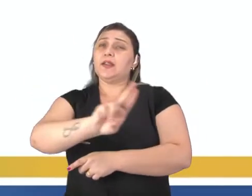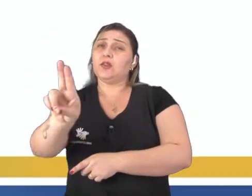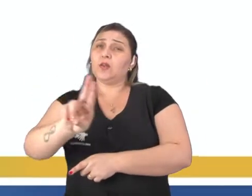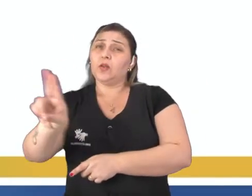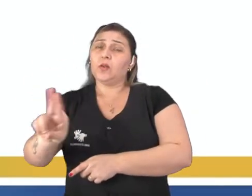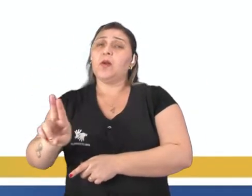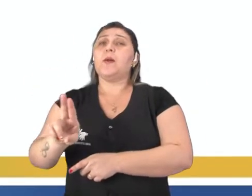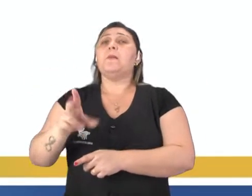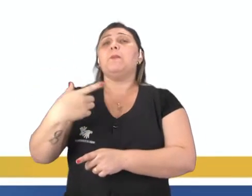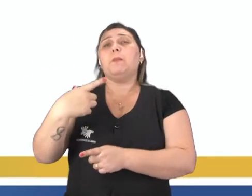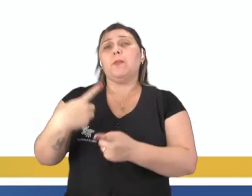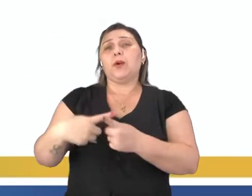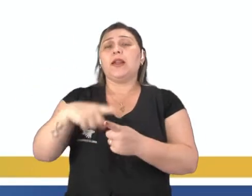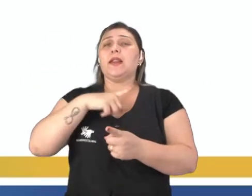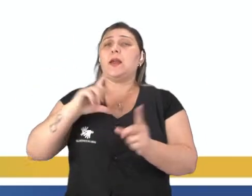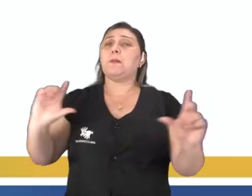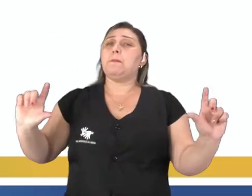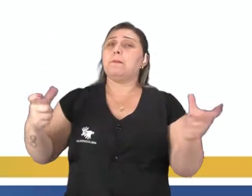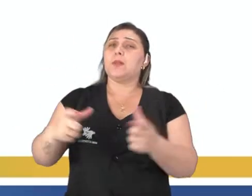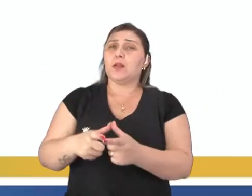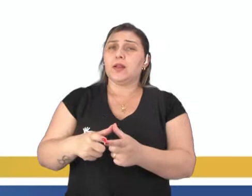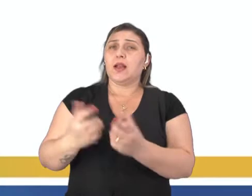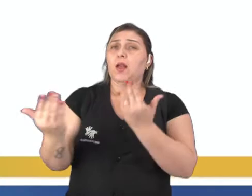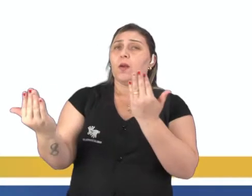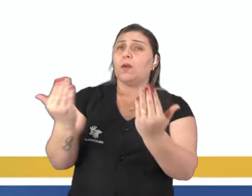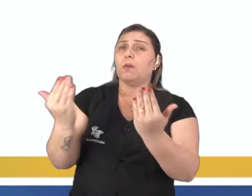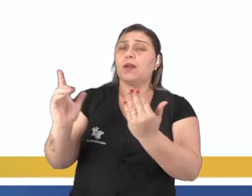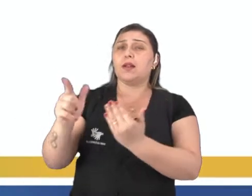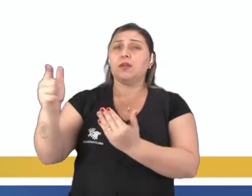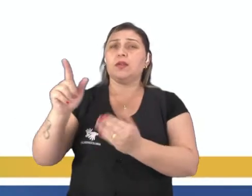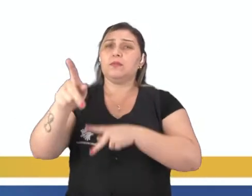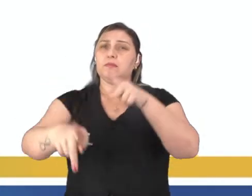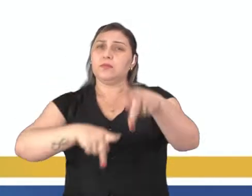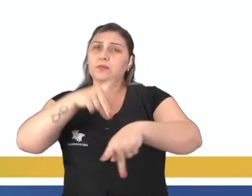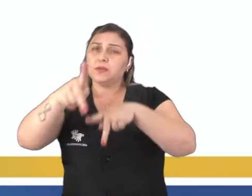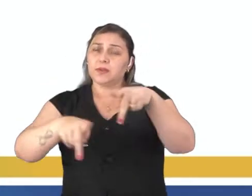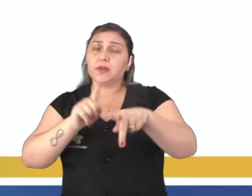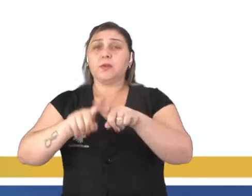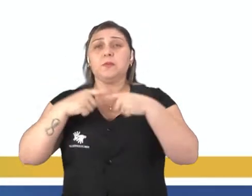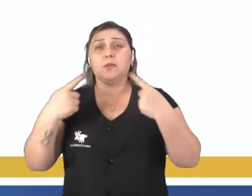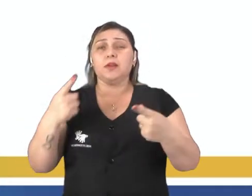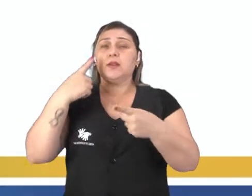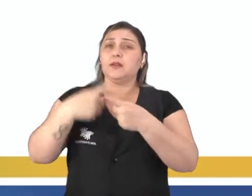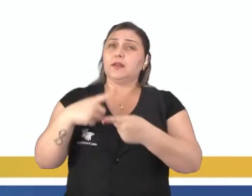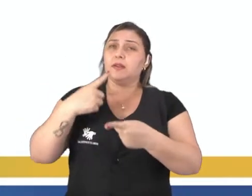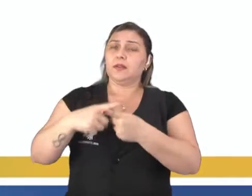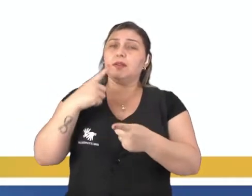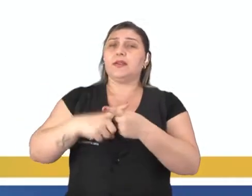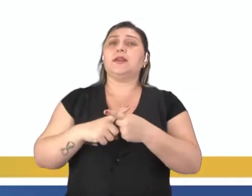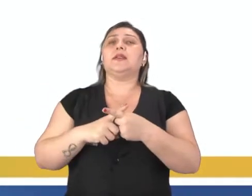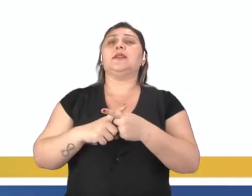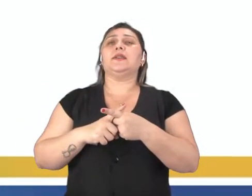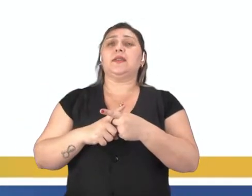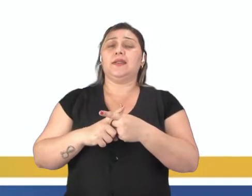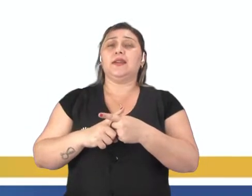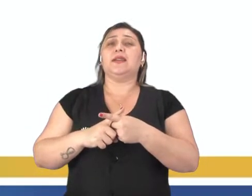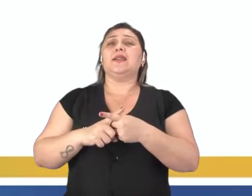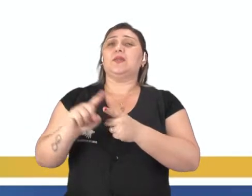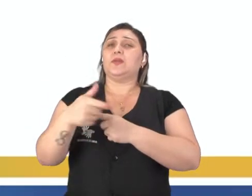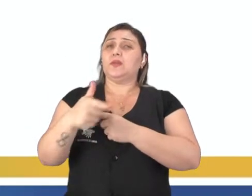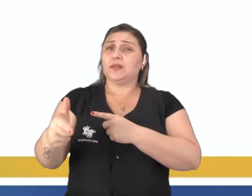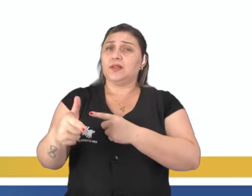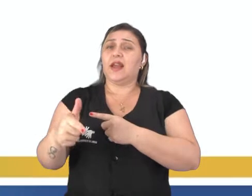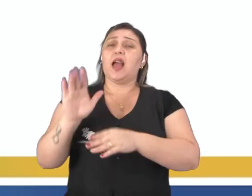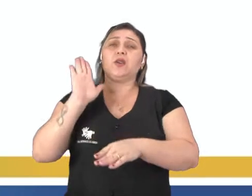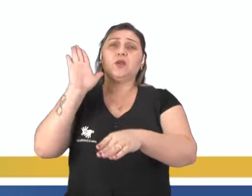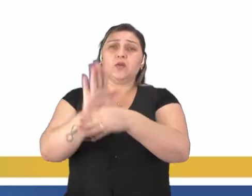por existirem menor número, se comparadas ao restante da população, mas porque estariam totalmente desamparadas e